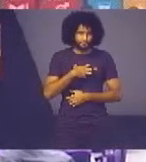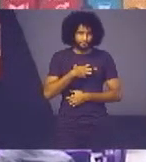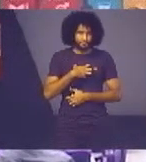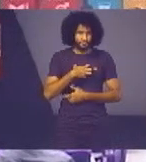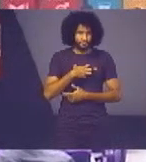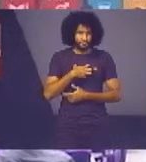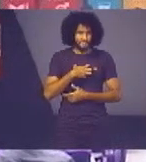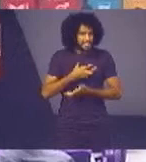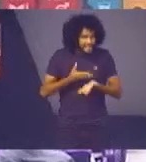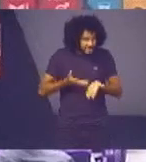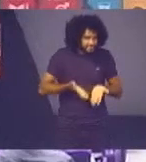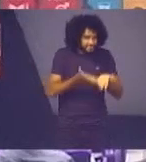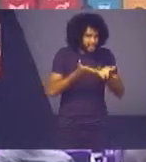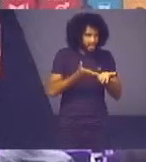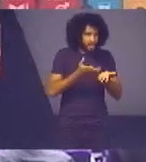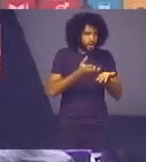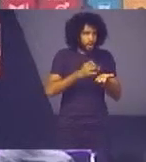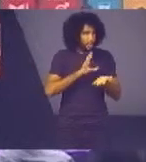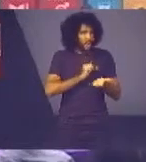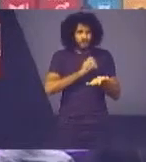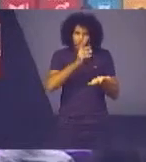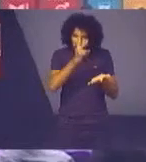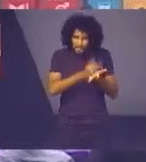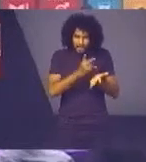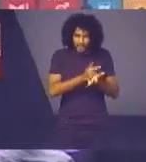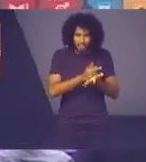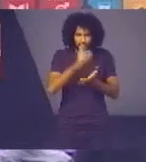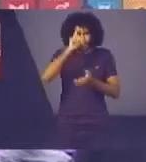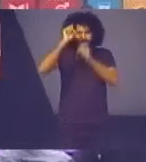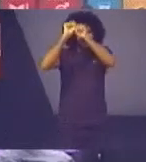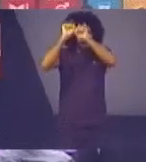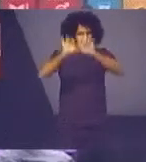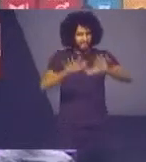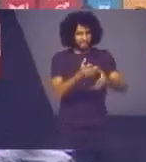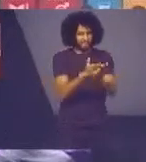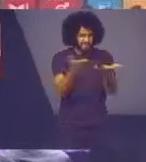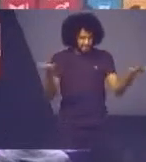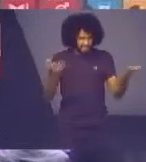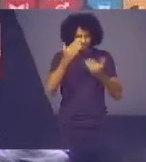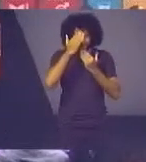neste mesmo amor que Deus abençoe a todos e muito obrigada por me ouvir